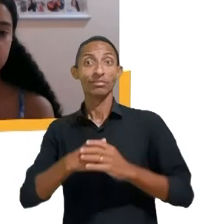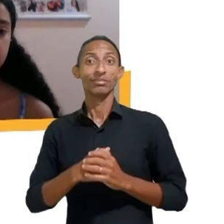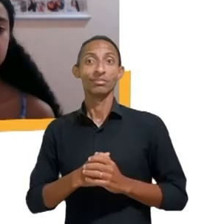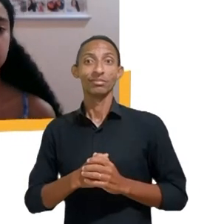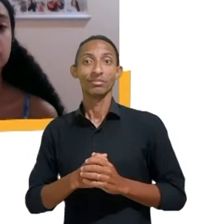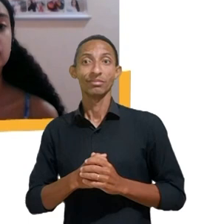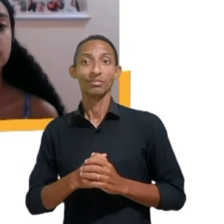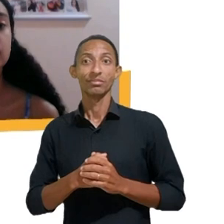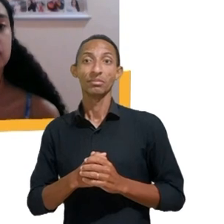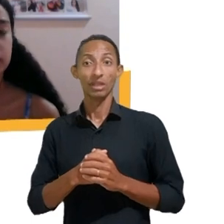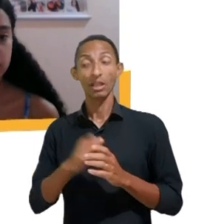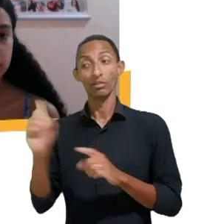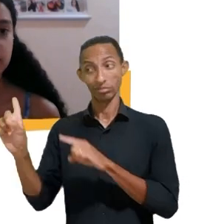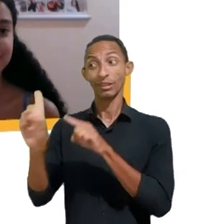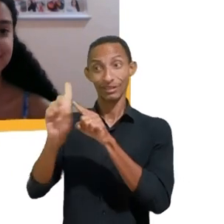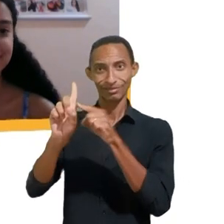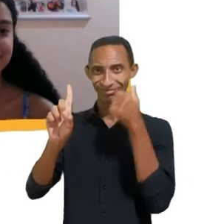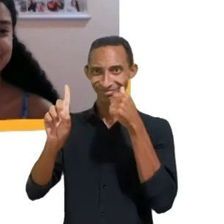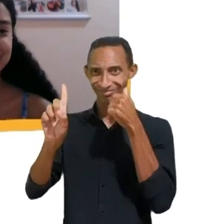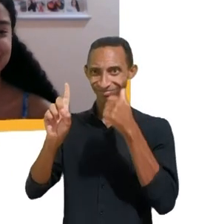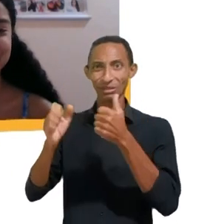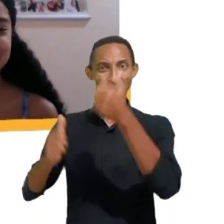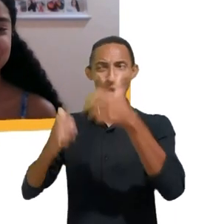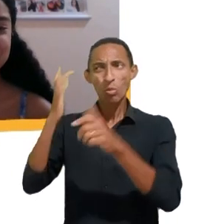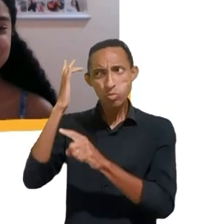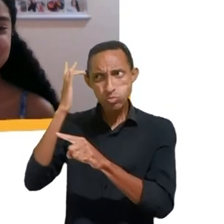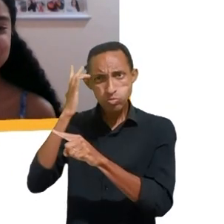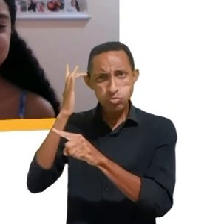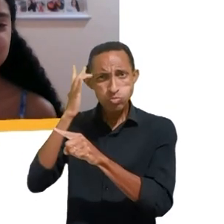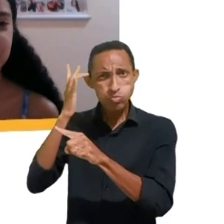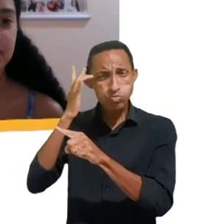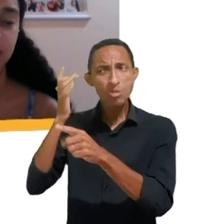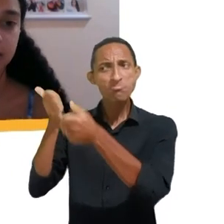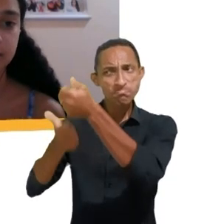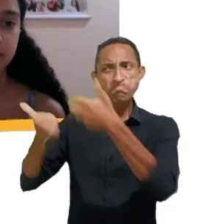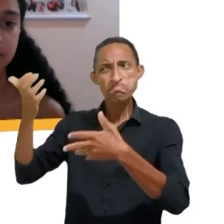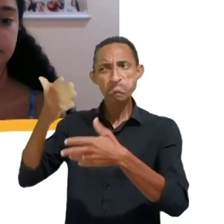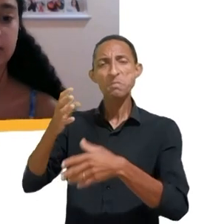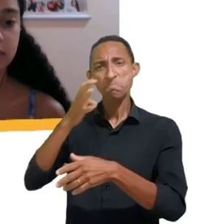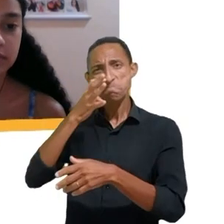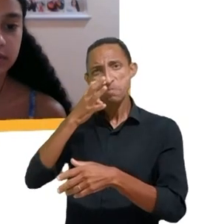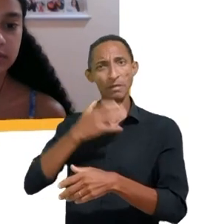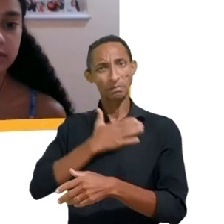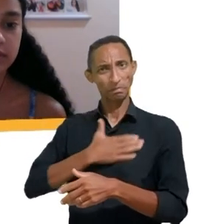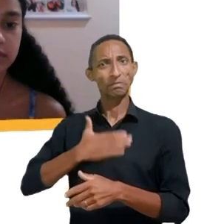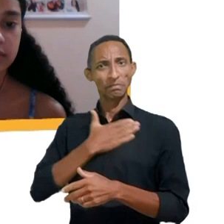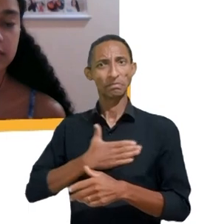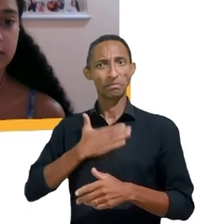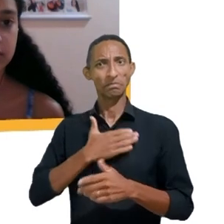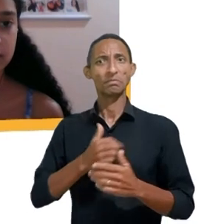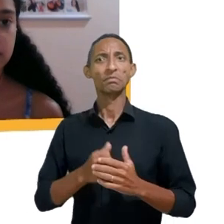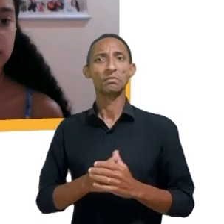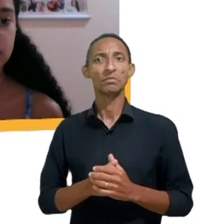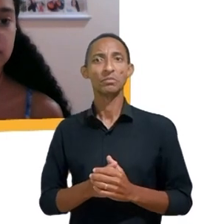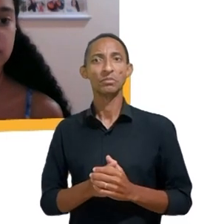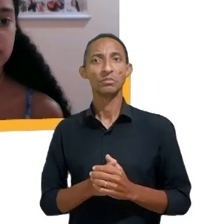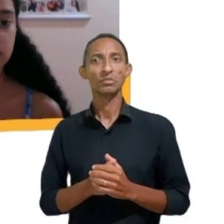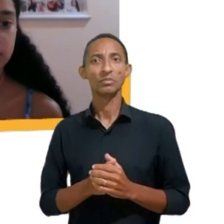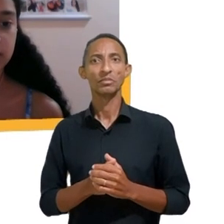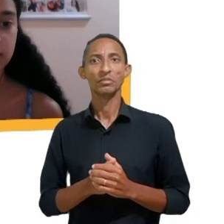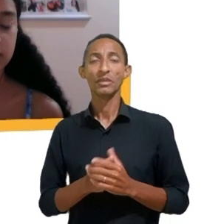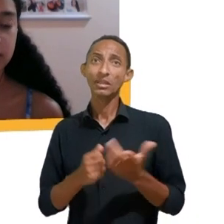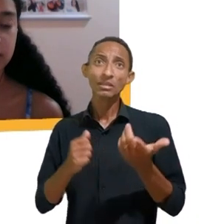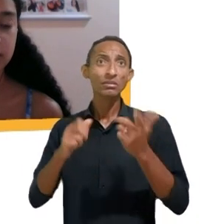mostrando muita maturidade aqui na nossa conversa, que é levar em consideração os diferentes contextos socioeconômicos das crianças e dos